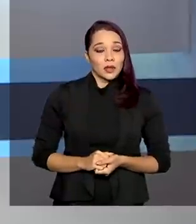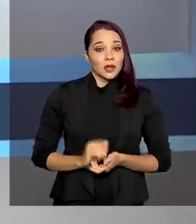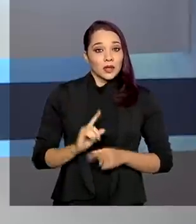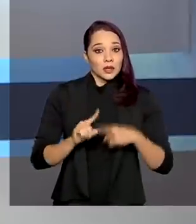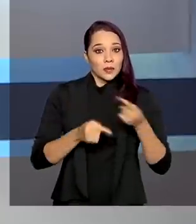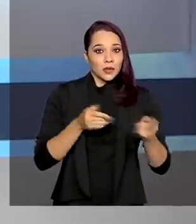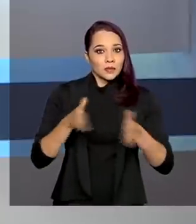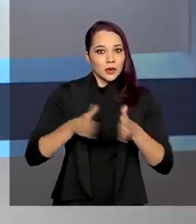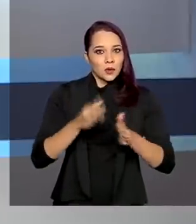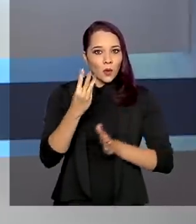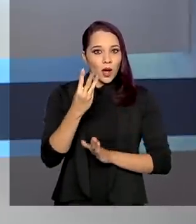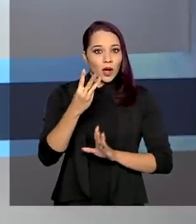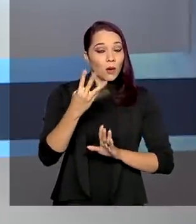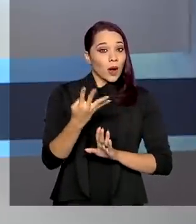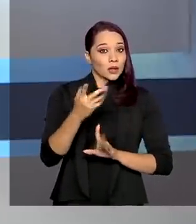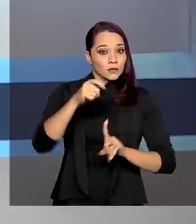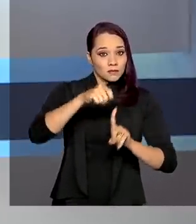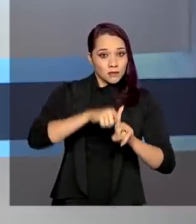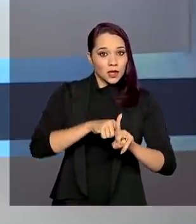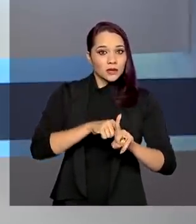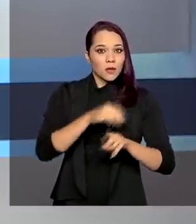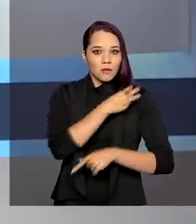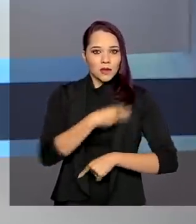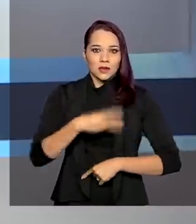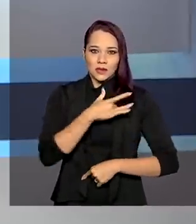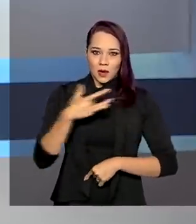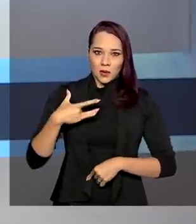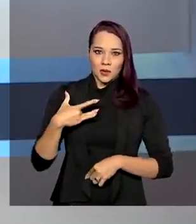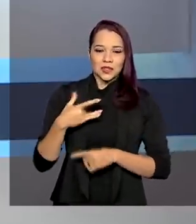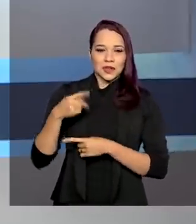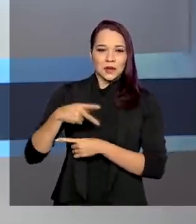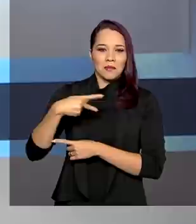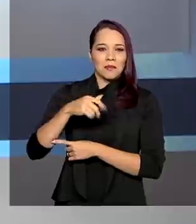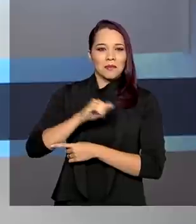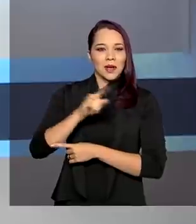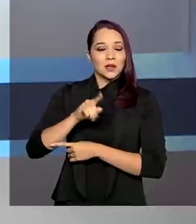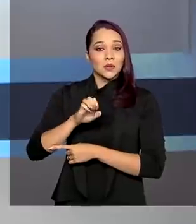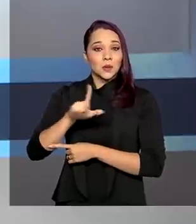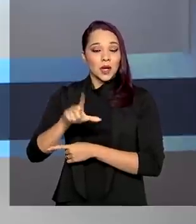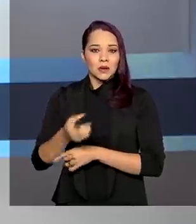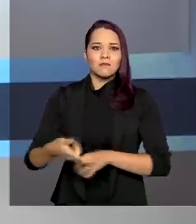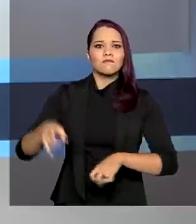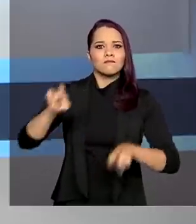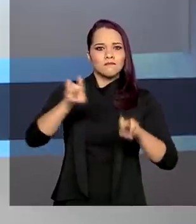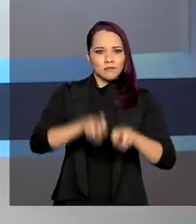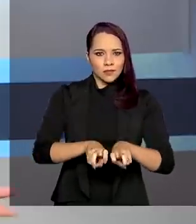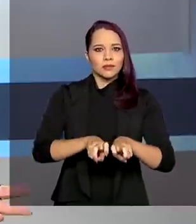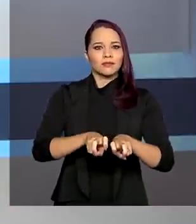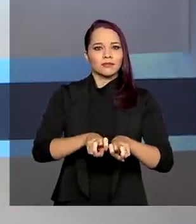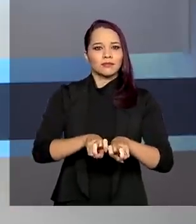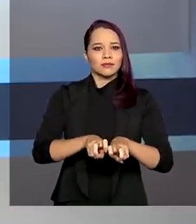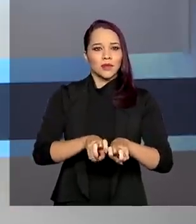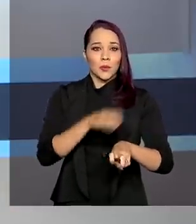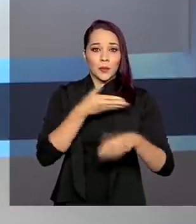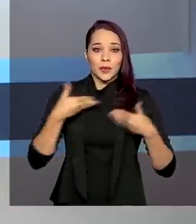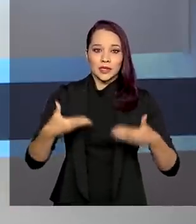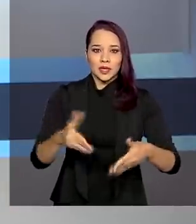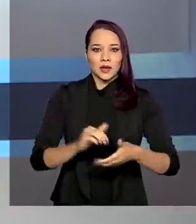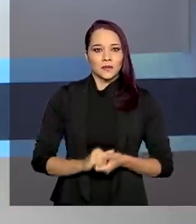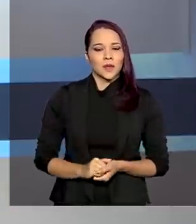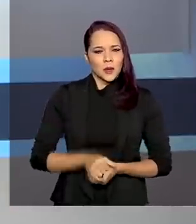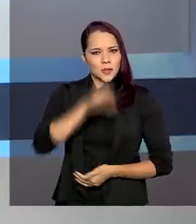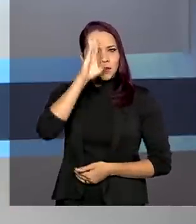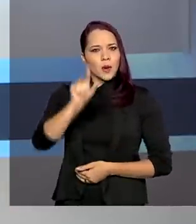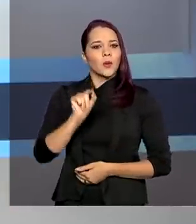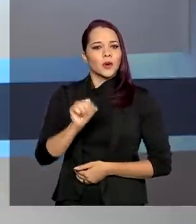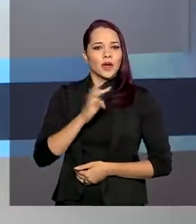meses como ministro interino da Saúde, Eduardo Pazuello assumiu efetivamente a pasta. Entre as prioridades, a